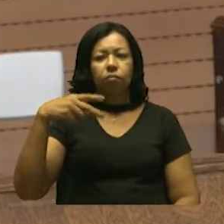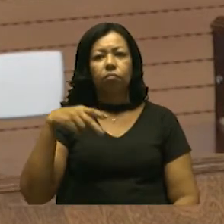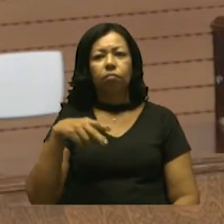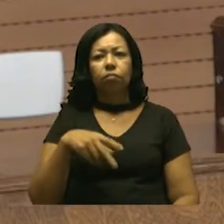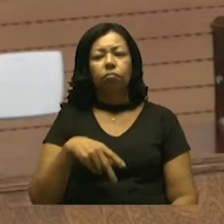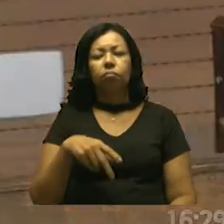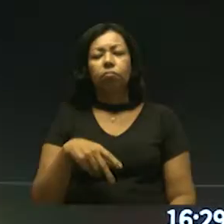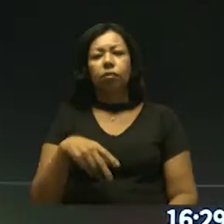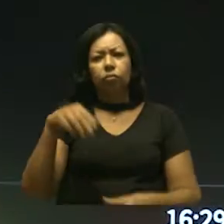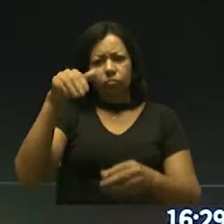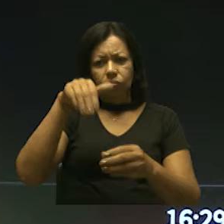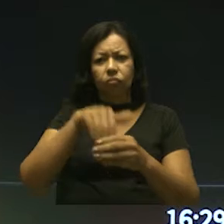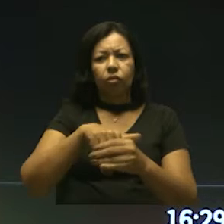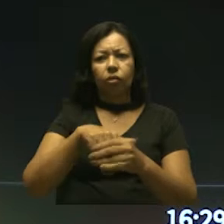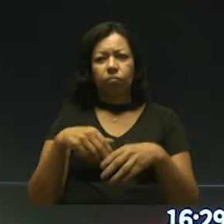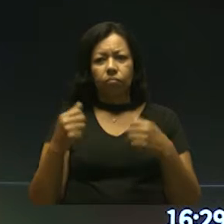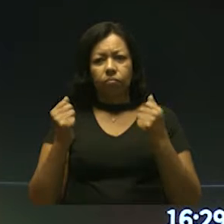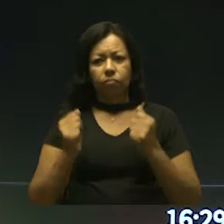o seu voto.